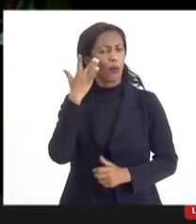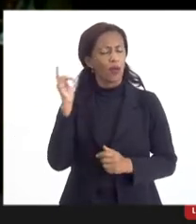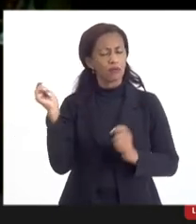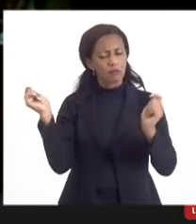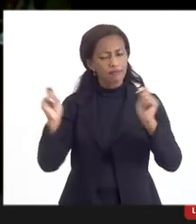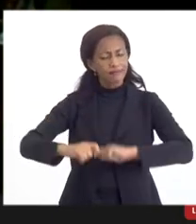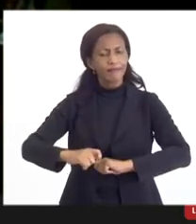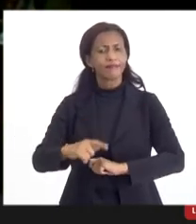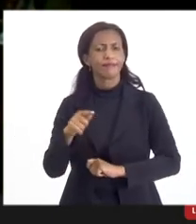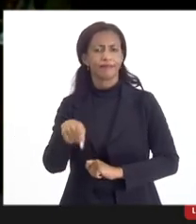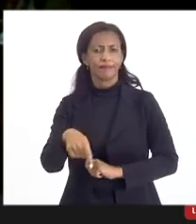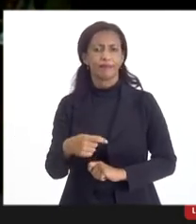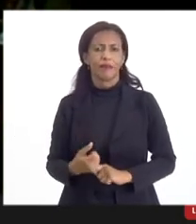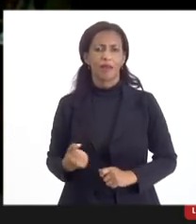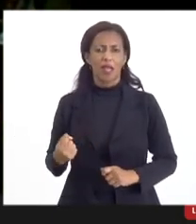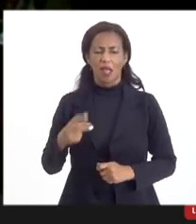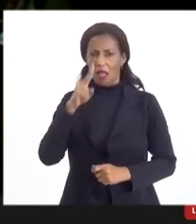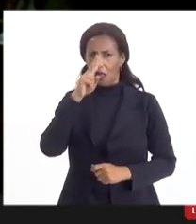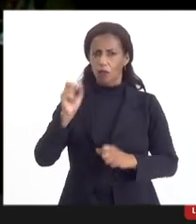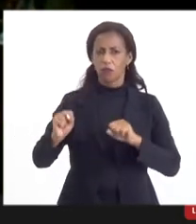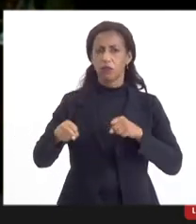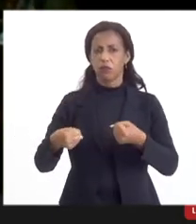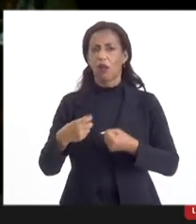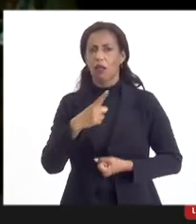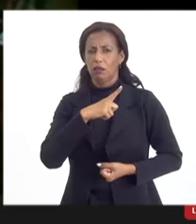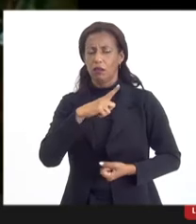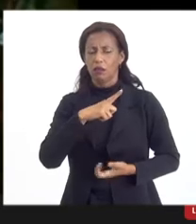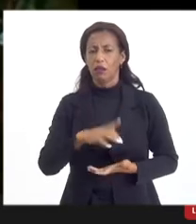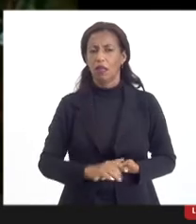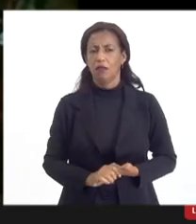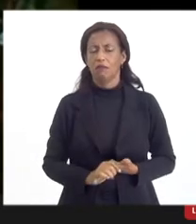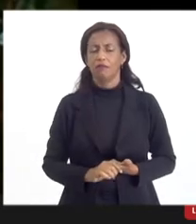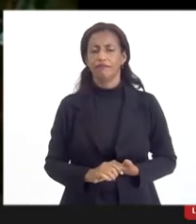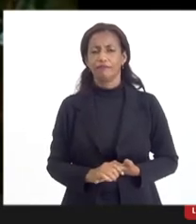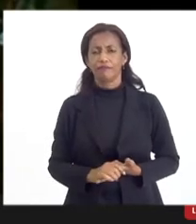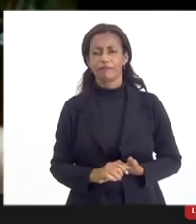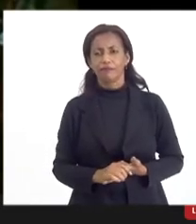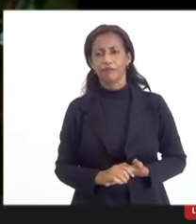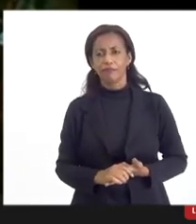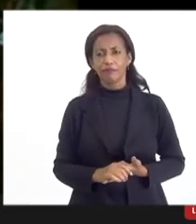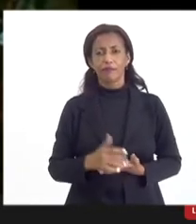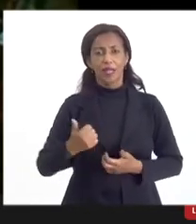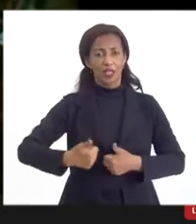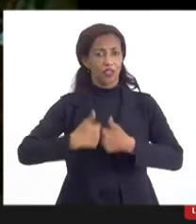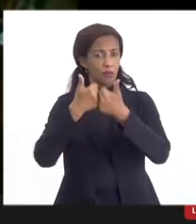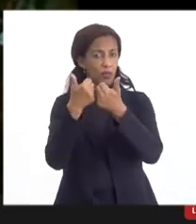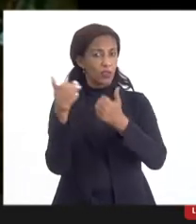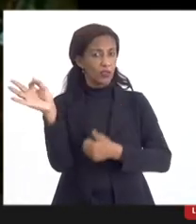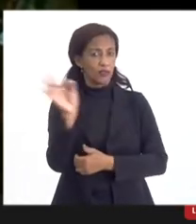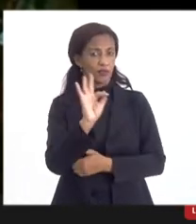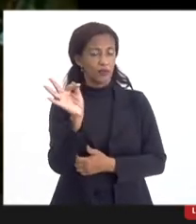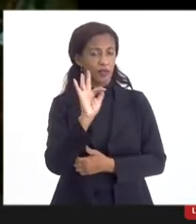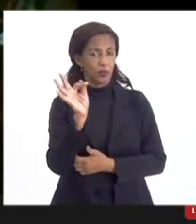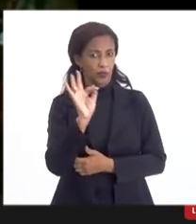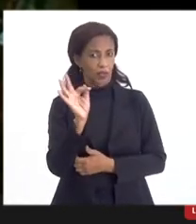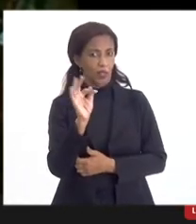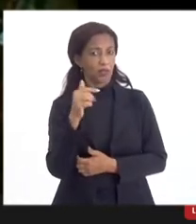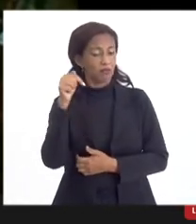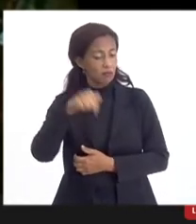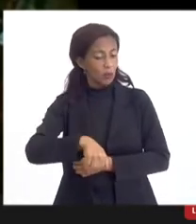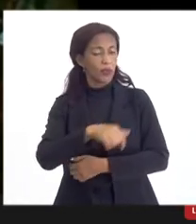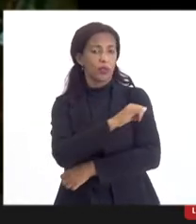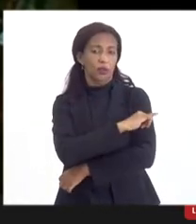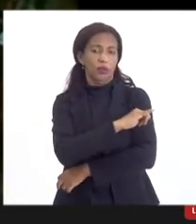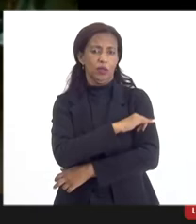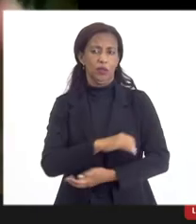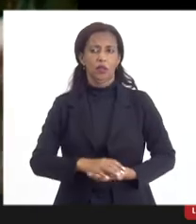é potencial, a gente tem, eu acho que é só uma questão, as melhores faculdades, modéstia à parte, estão aqui no